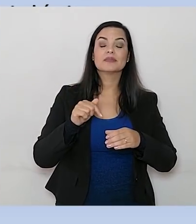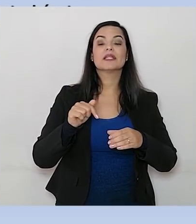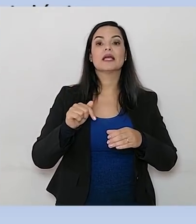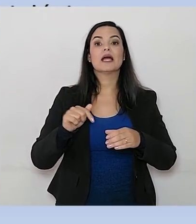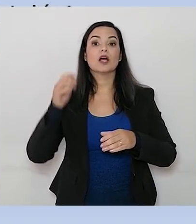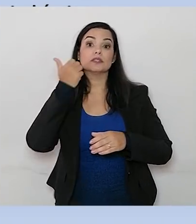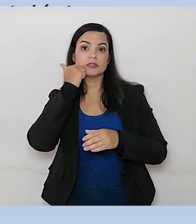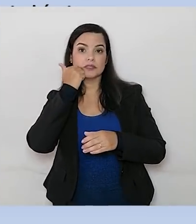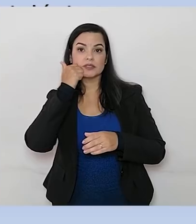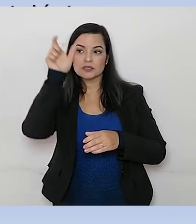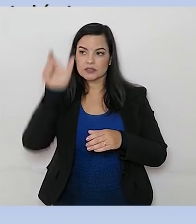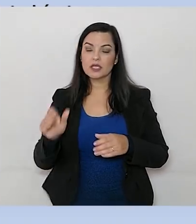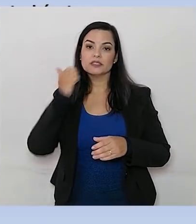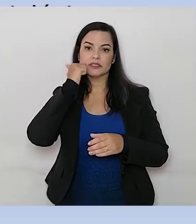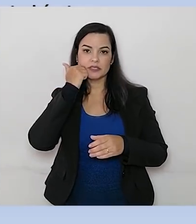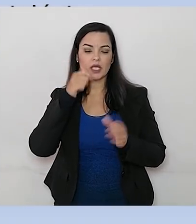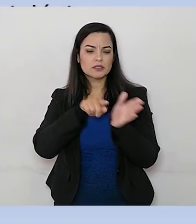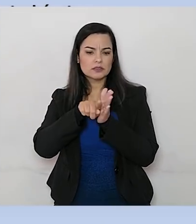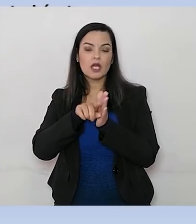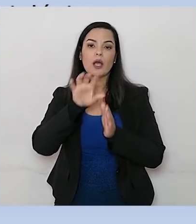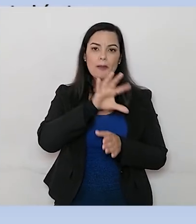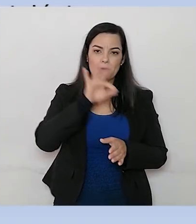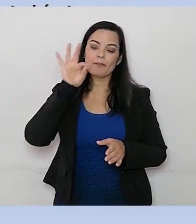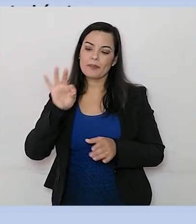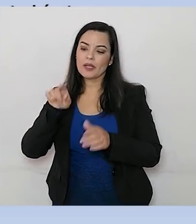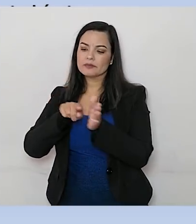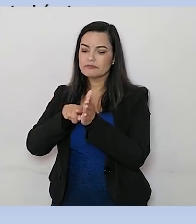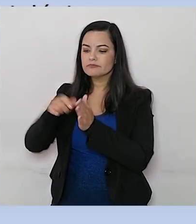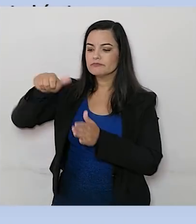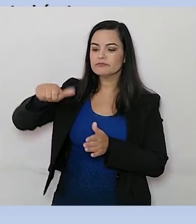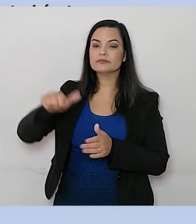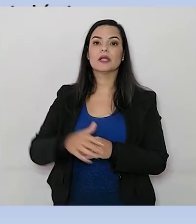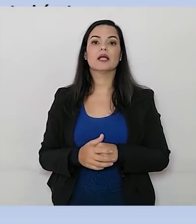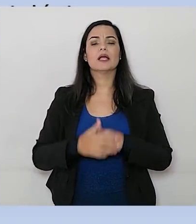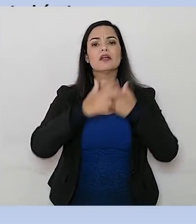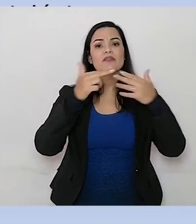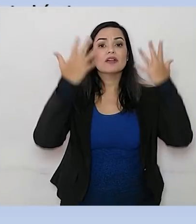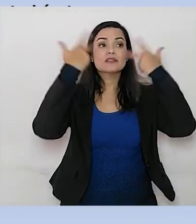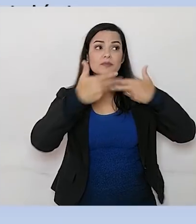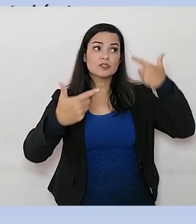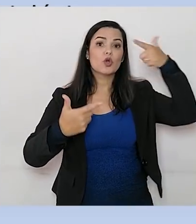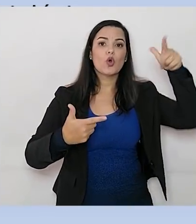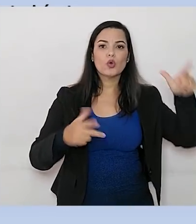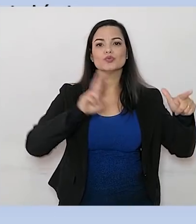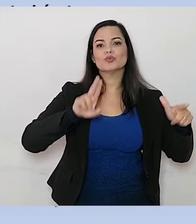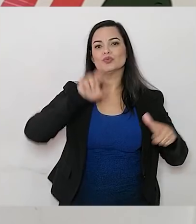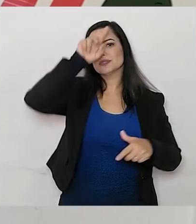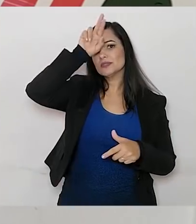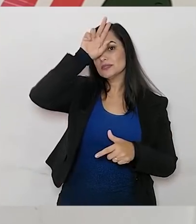a população e outras espécies, outros animais, dependem dos insetos para se alimentarem também, ok?